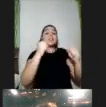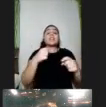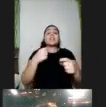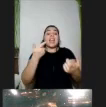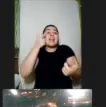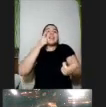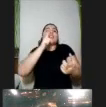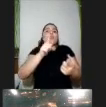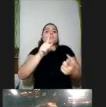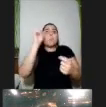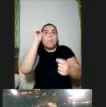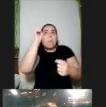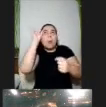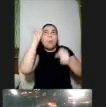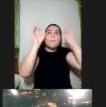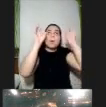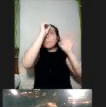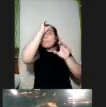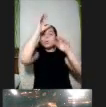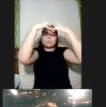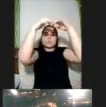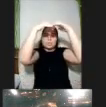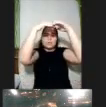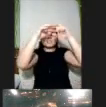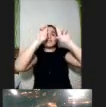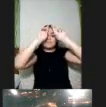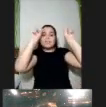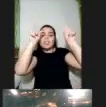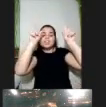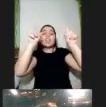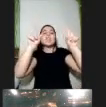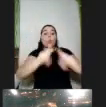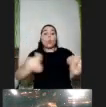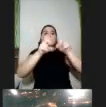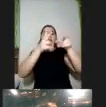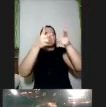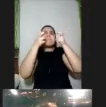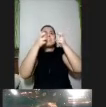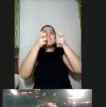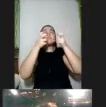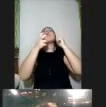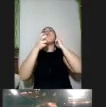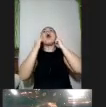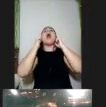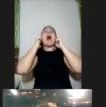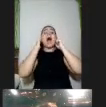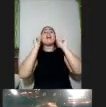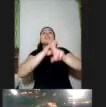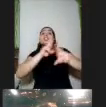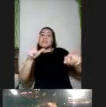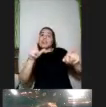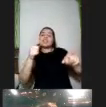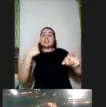diferentes do cérebro e isso o computador percebeu que ele estava dando comandos diferentes e com isso ele tetraplégico conseguiu pilotar um carro de fórmula 1